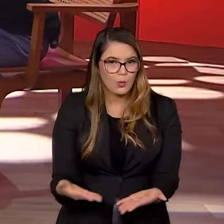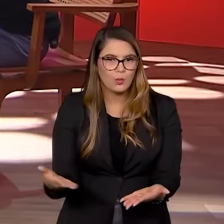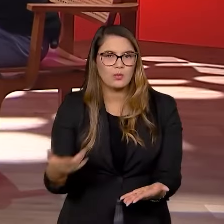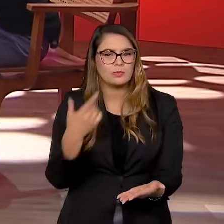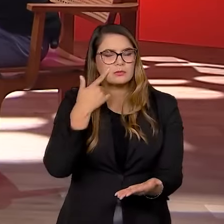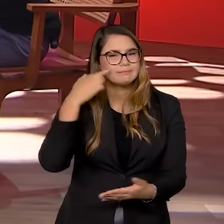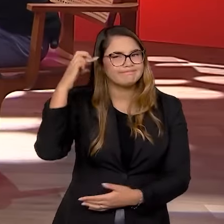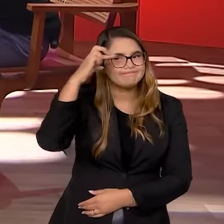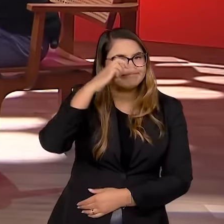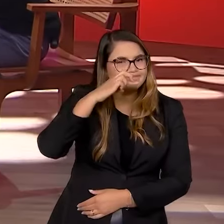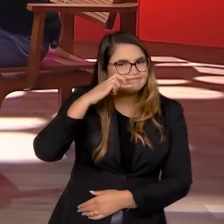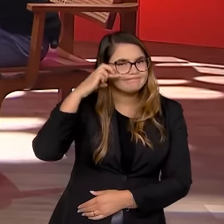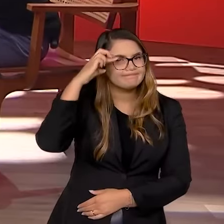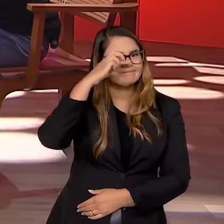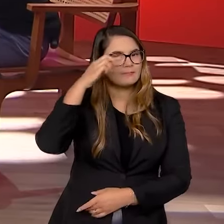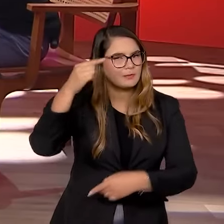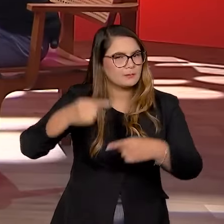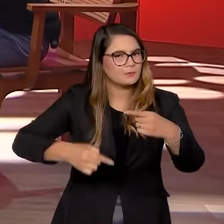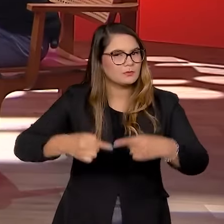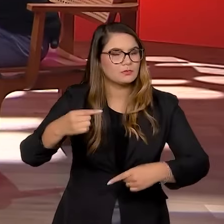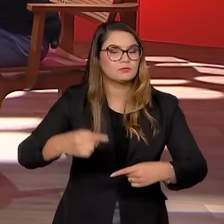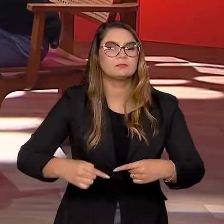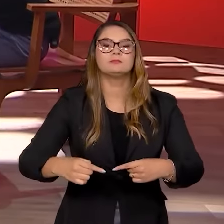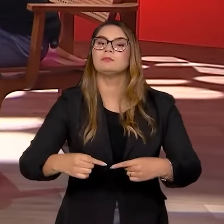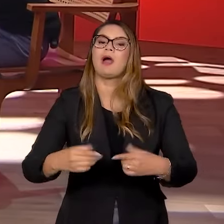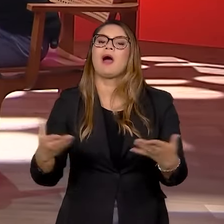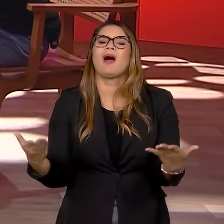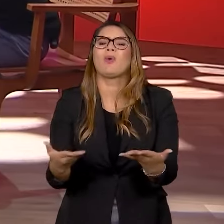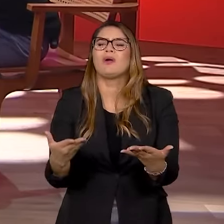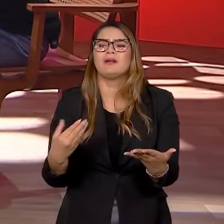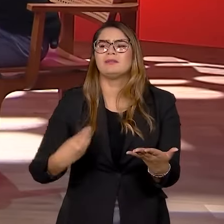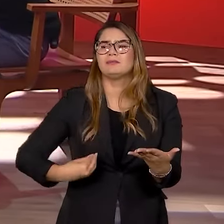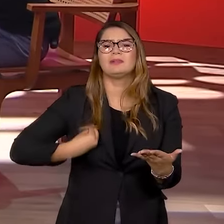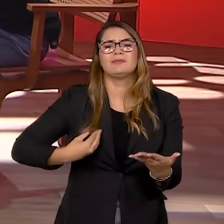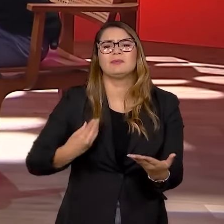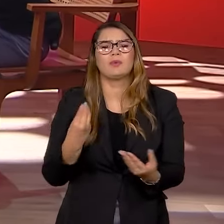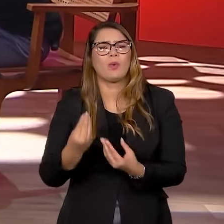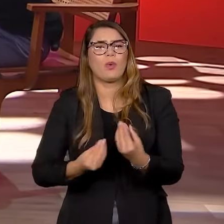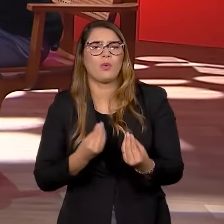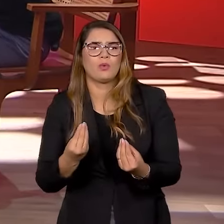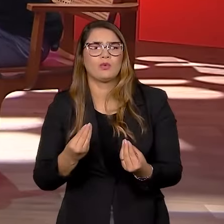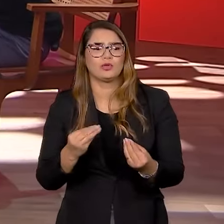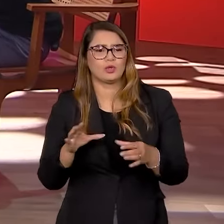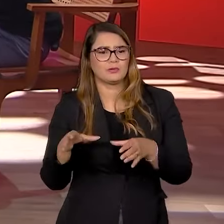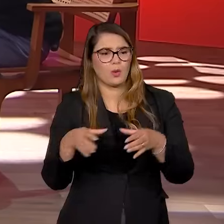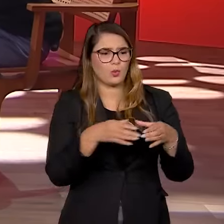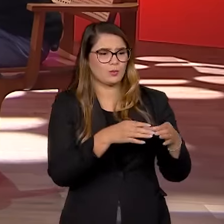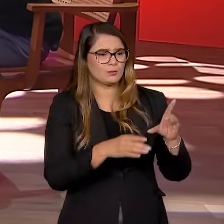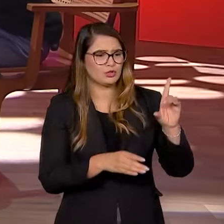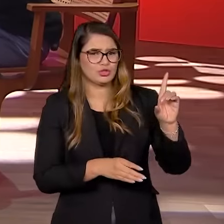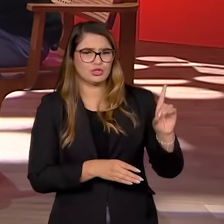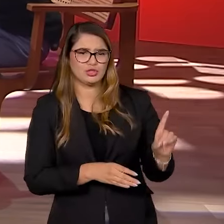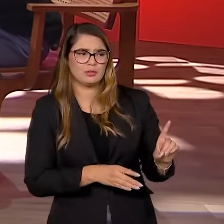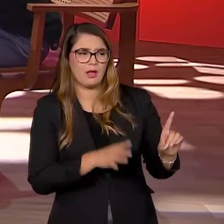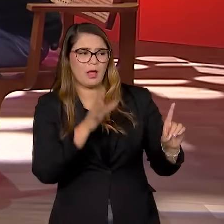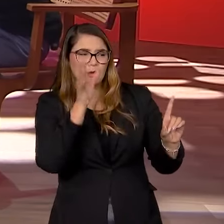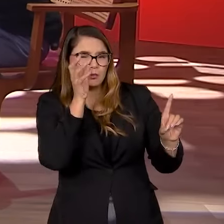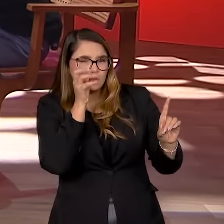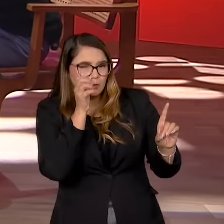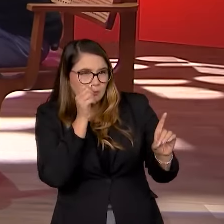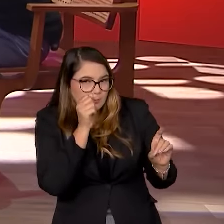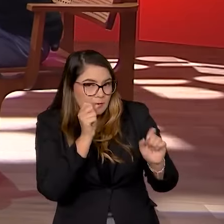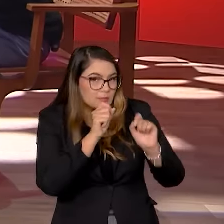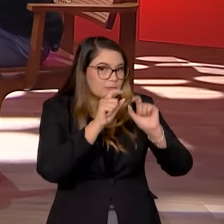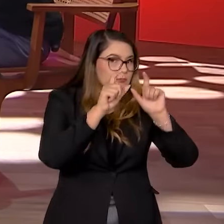observando a política. Em que ponto que a gente está? A gente está com uma extrema-direita dormindo, porém